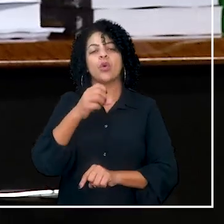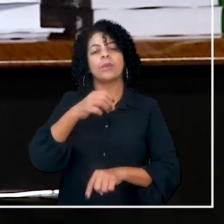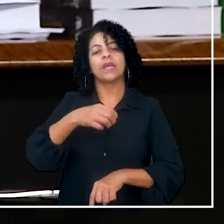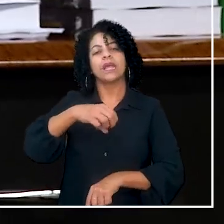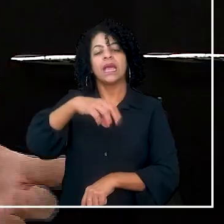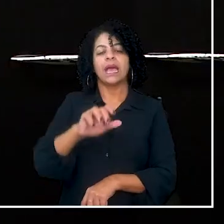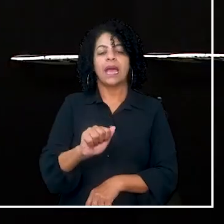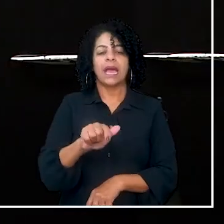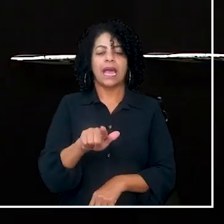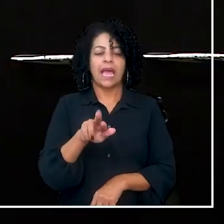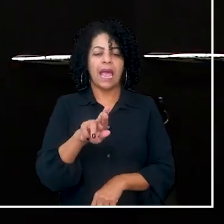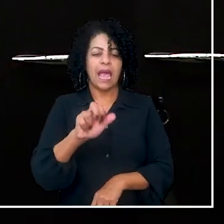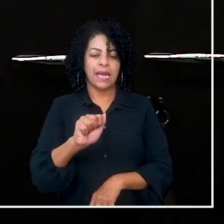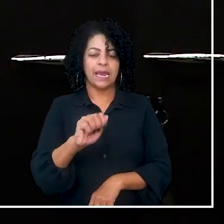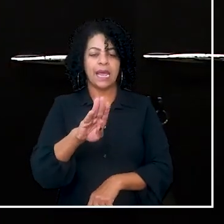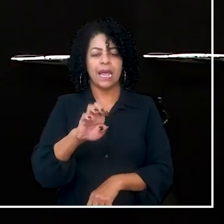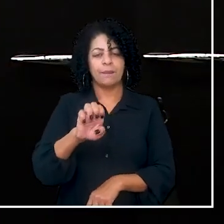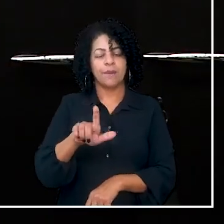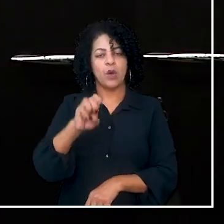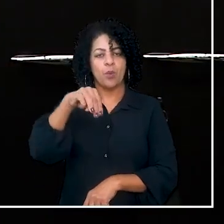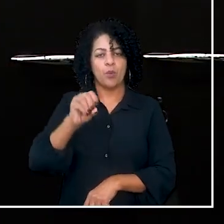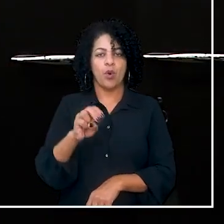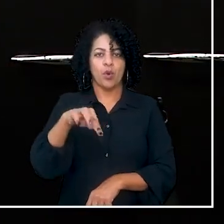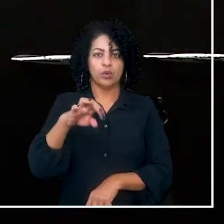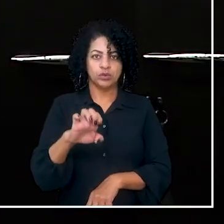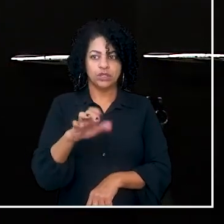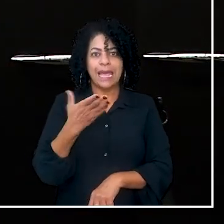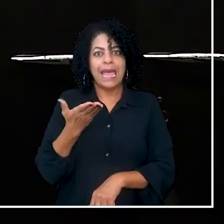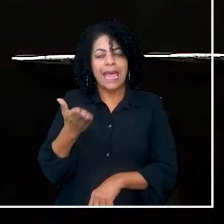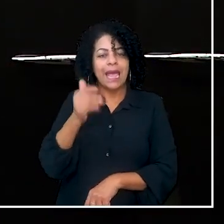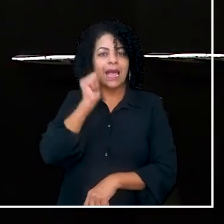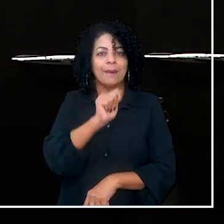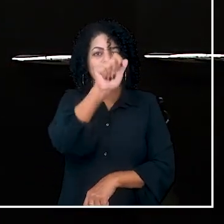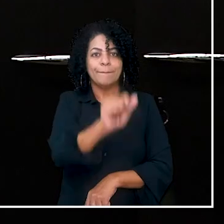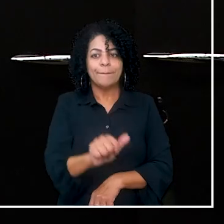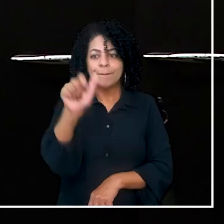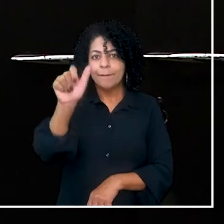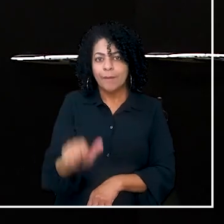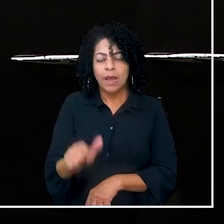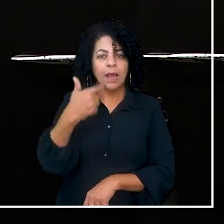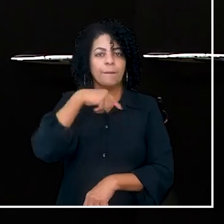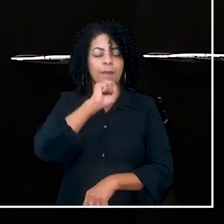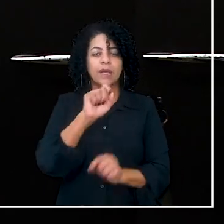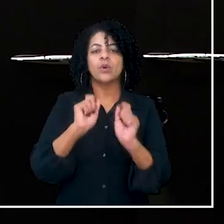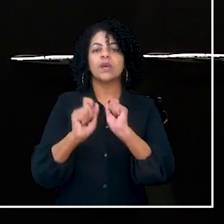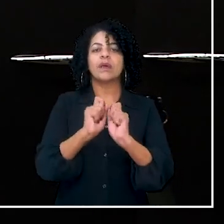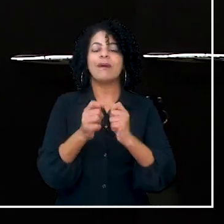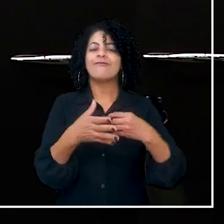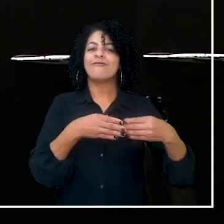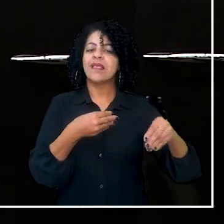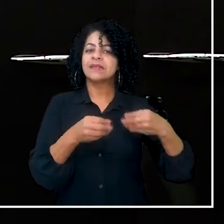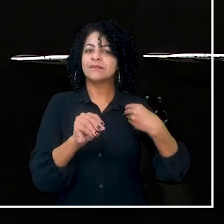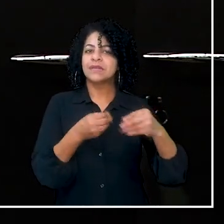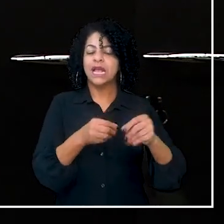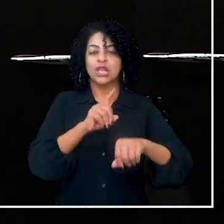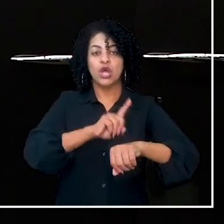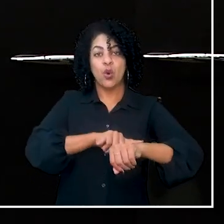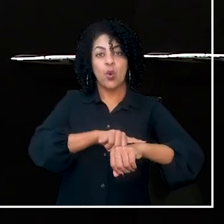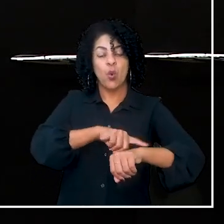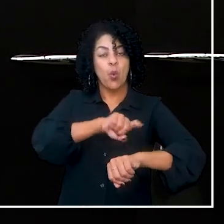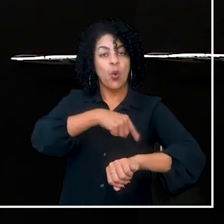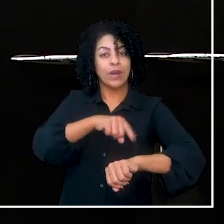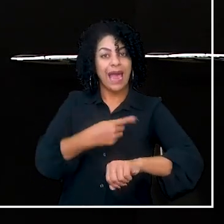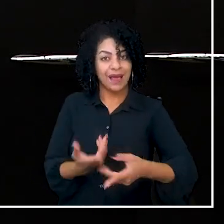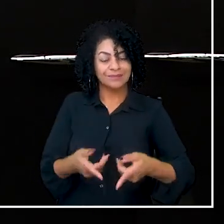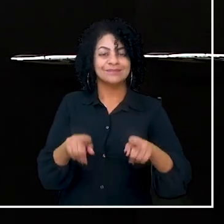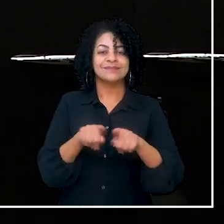Agra Belmonte. São direitos que dão a essa pessoa uma flexibilidade, não apenas em relação